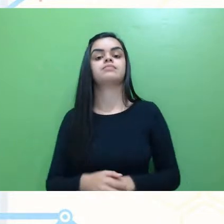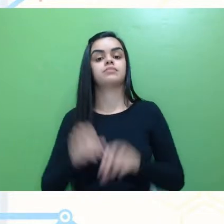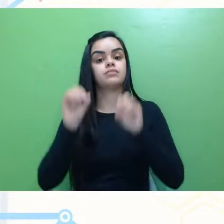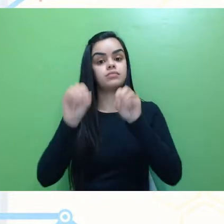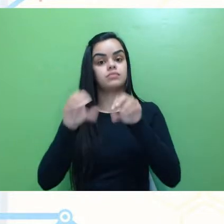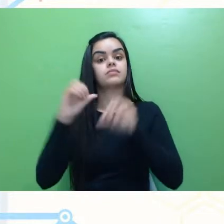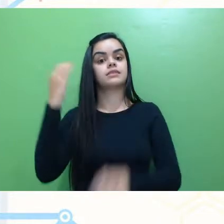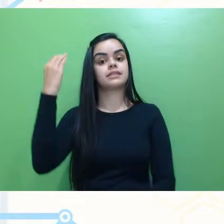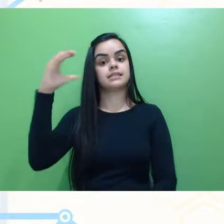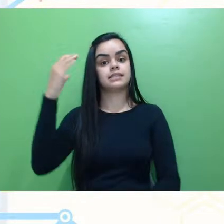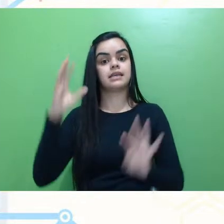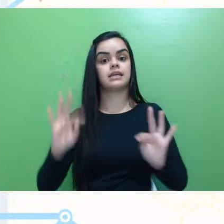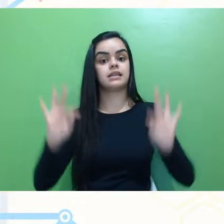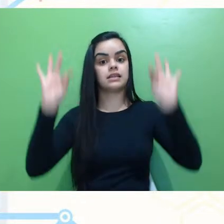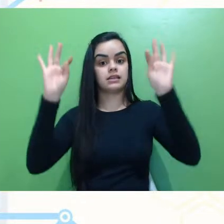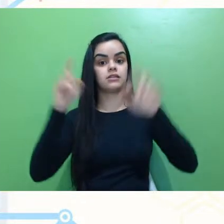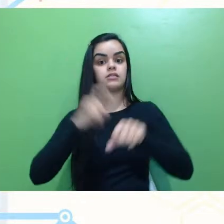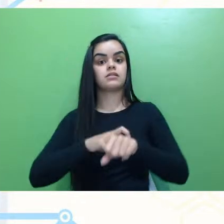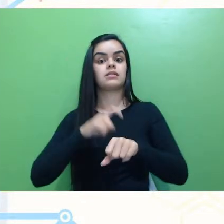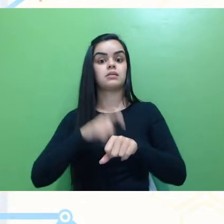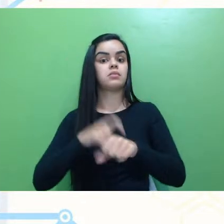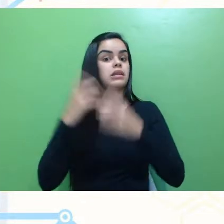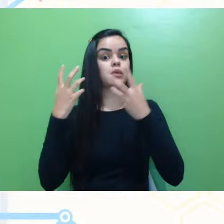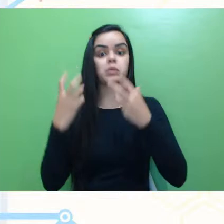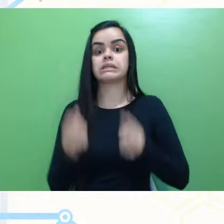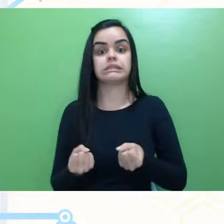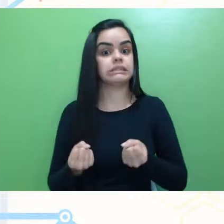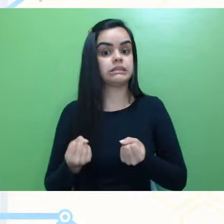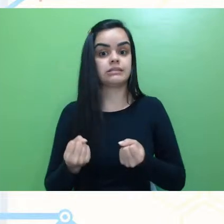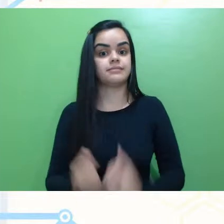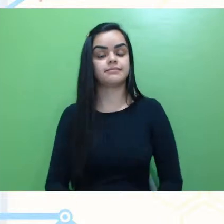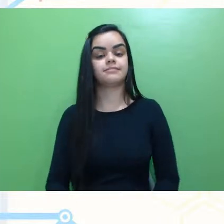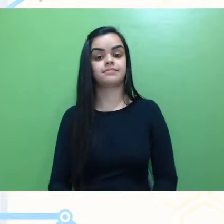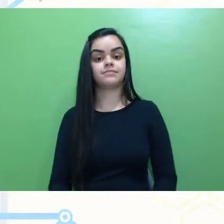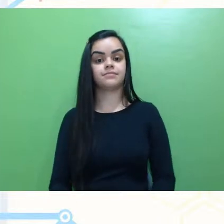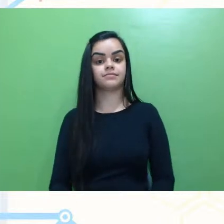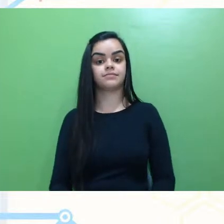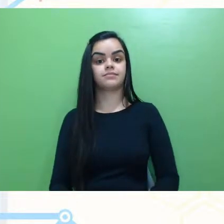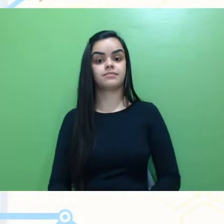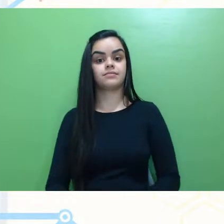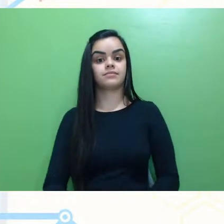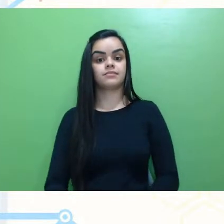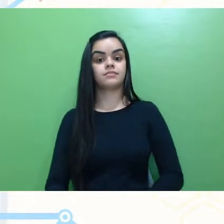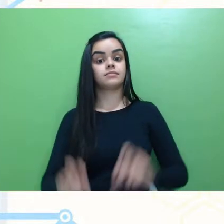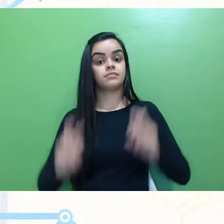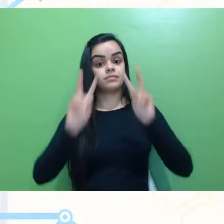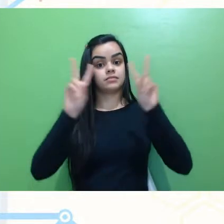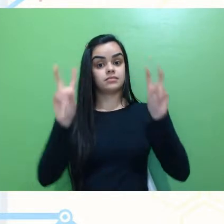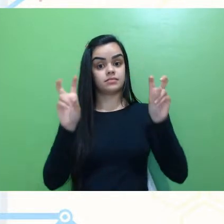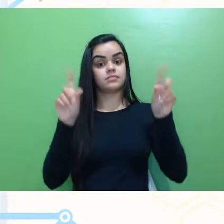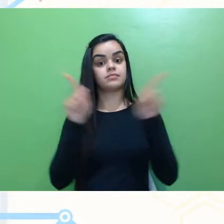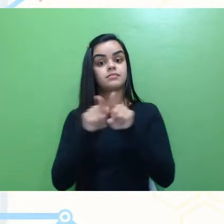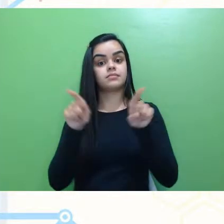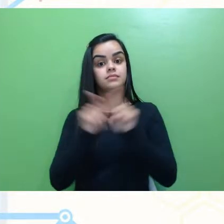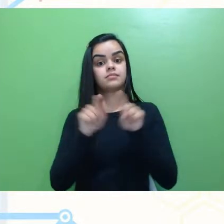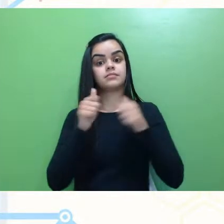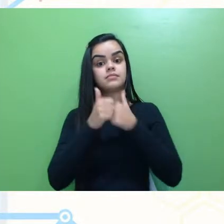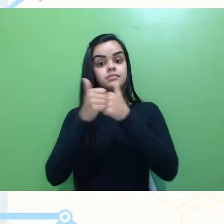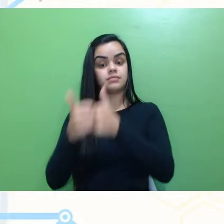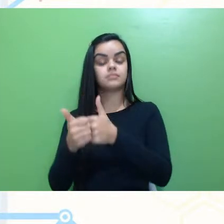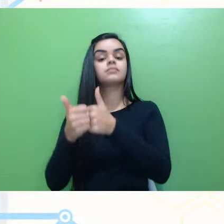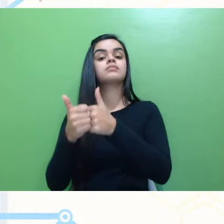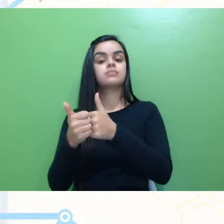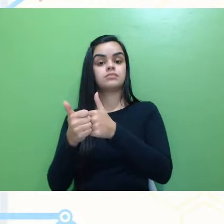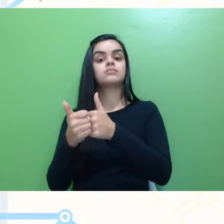ciência e tecnologia em tempos de negacionismo, né, também trazendo o tema da educação para essa